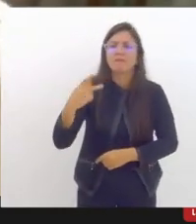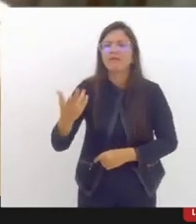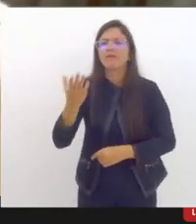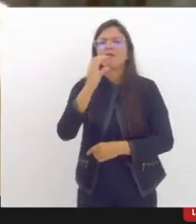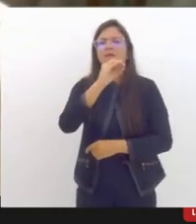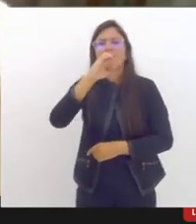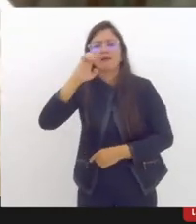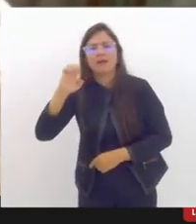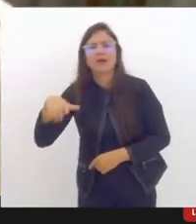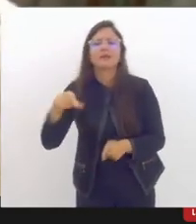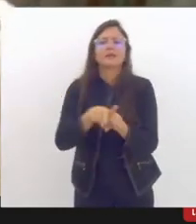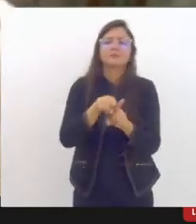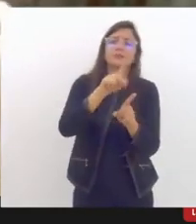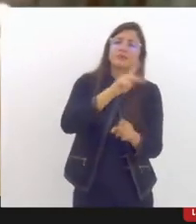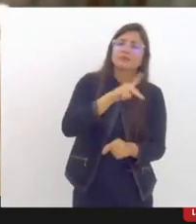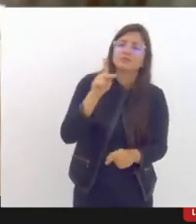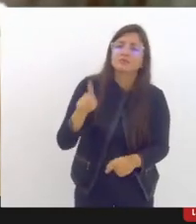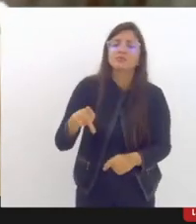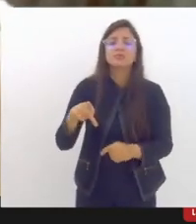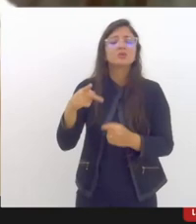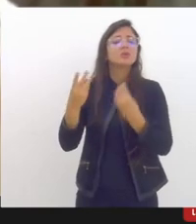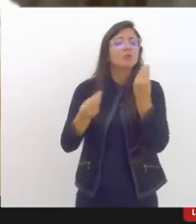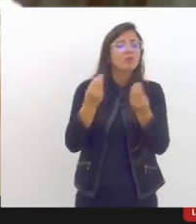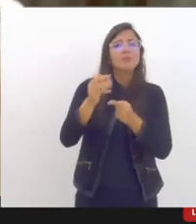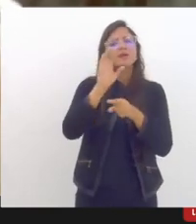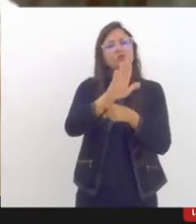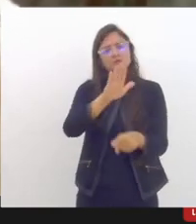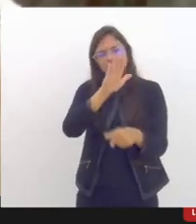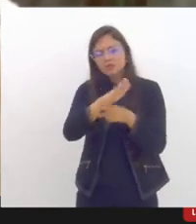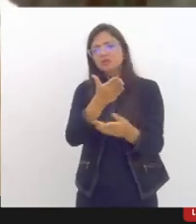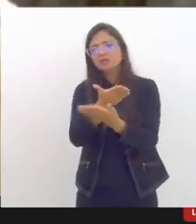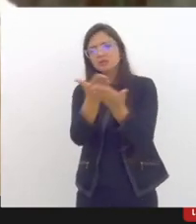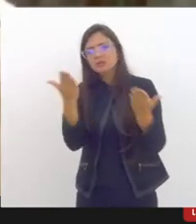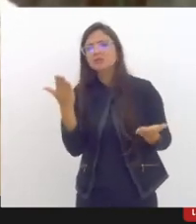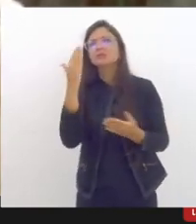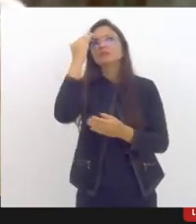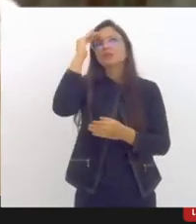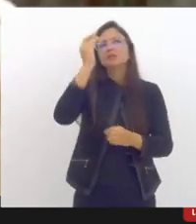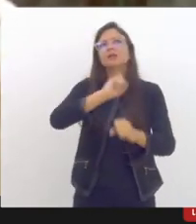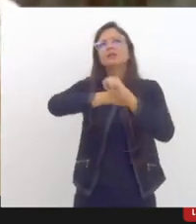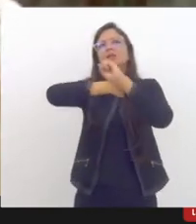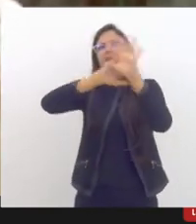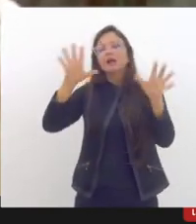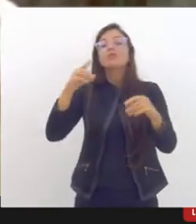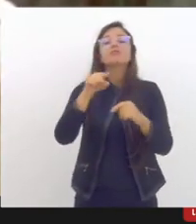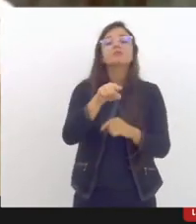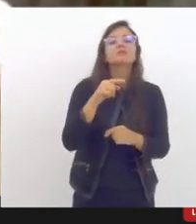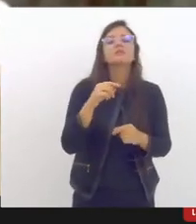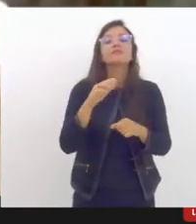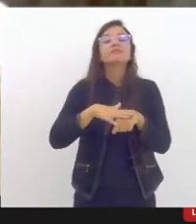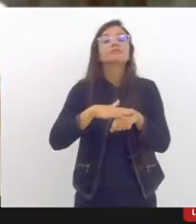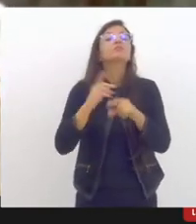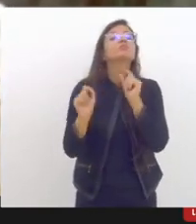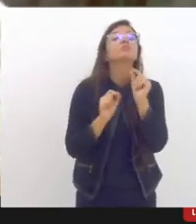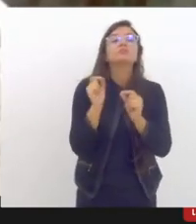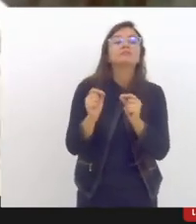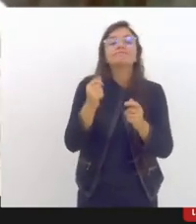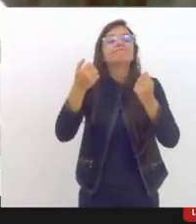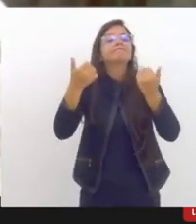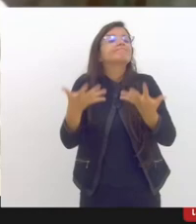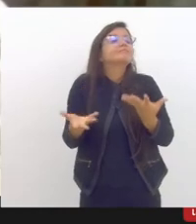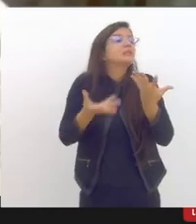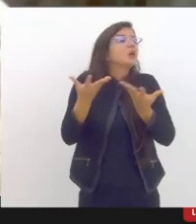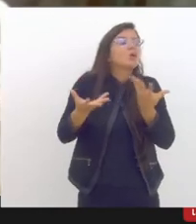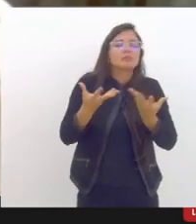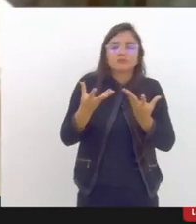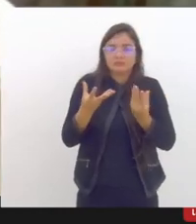explicando um pouco dos limites do que era possível fazer em relação aos adolescentes e